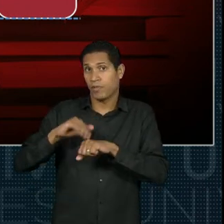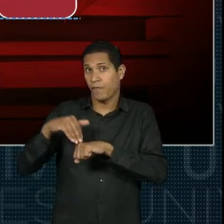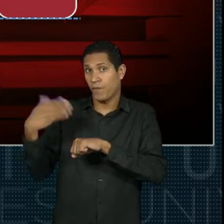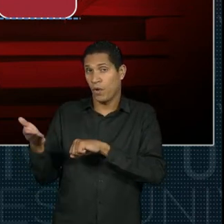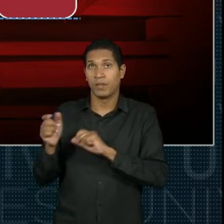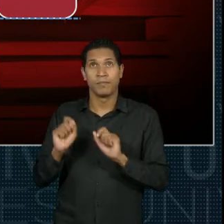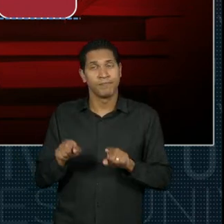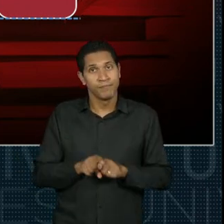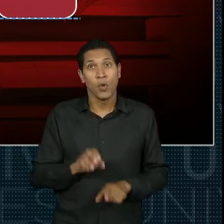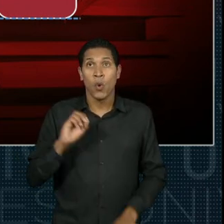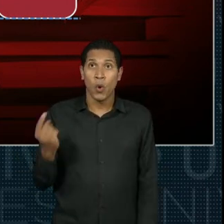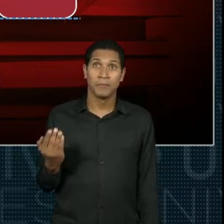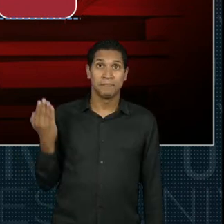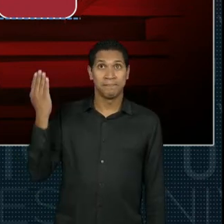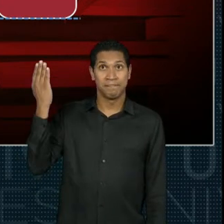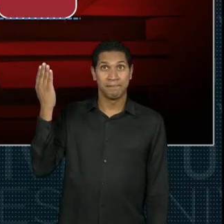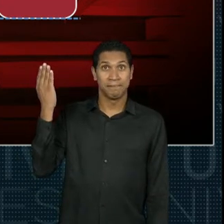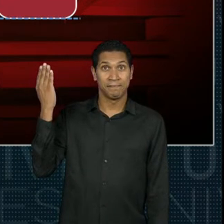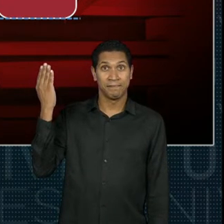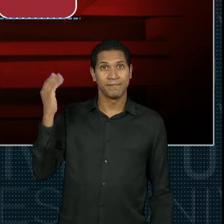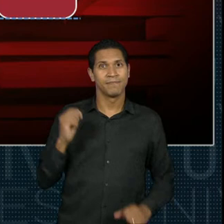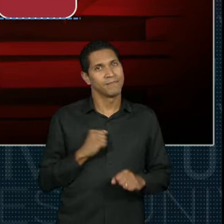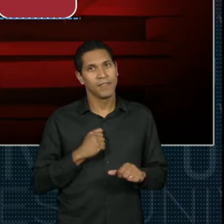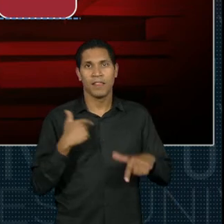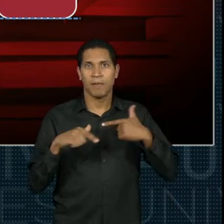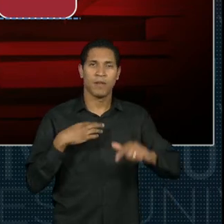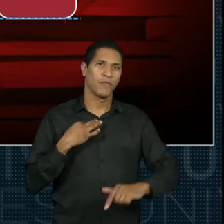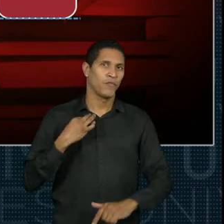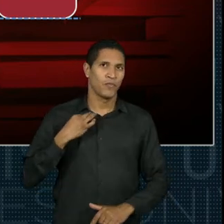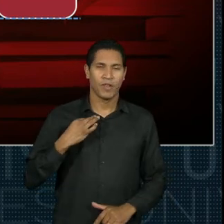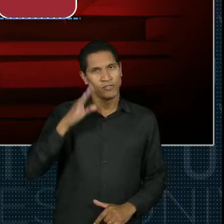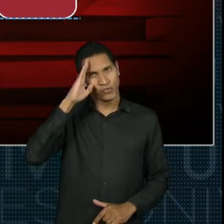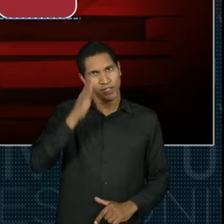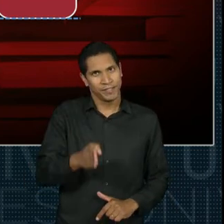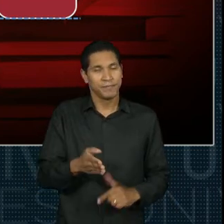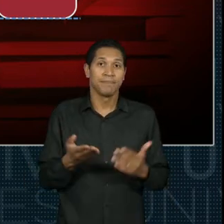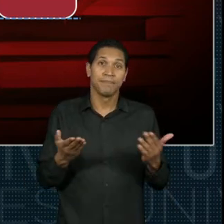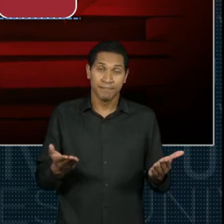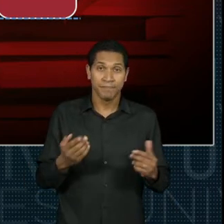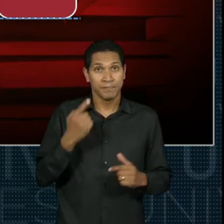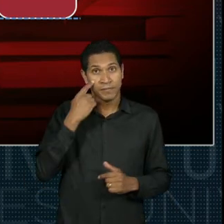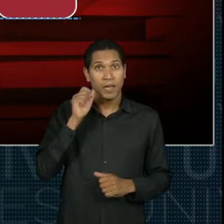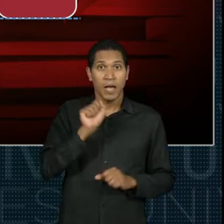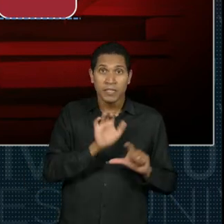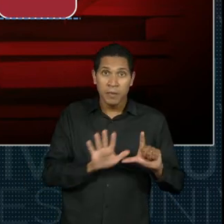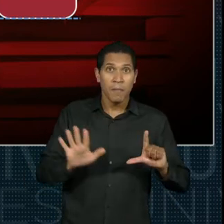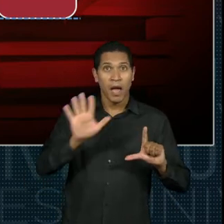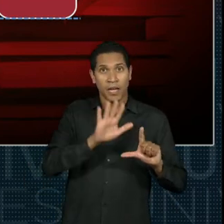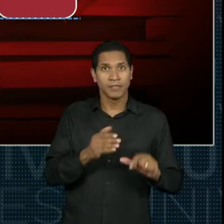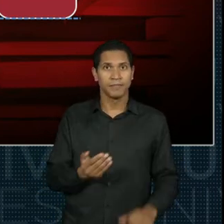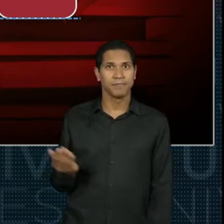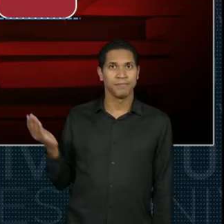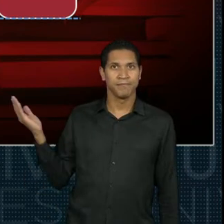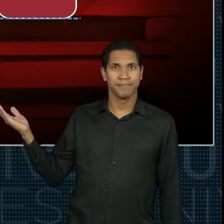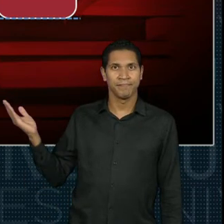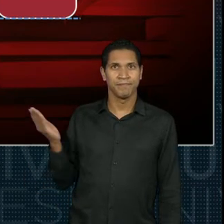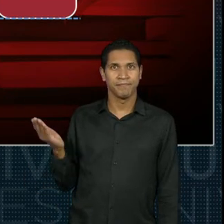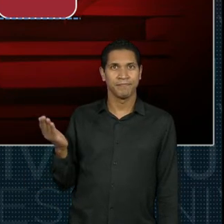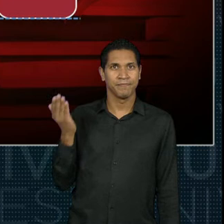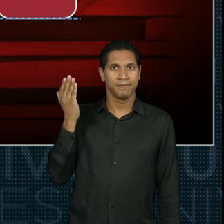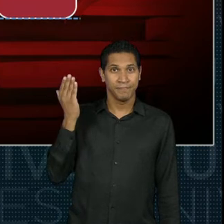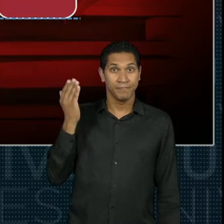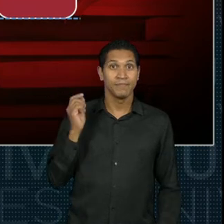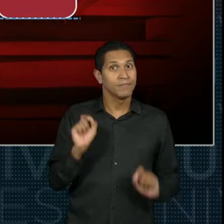concluir apenas com trabalho voluntário. Então, dessa imagem, a gente já consegue concluir que não há